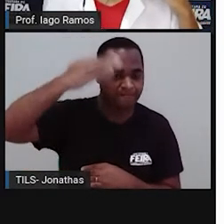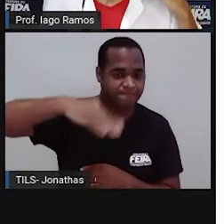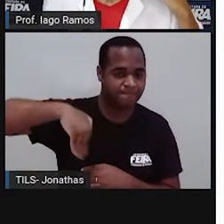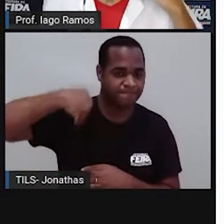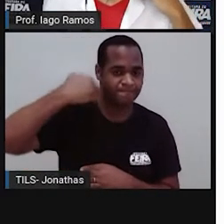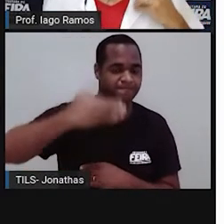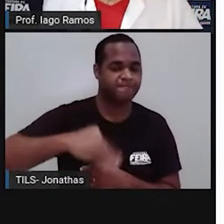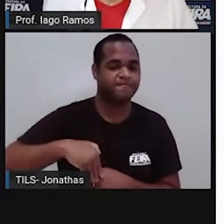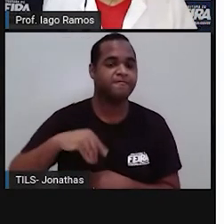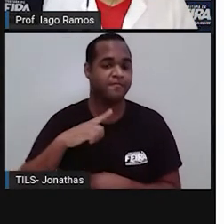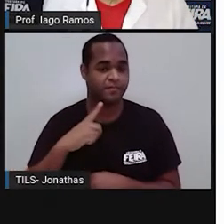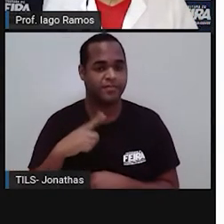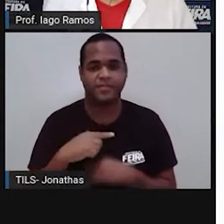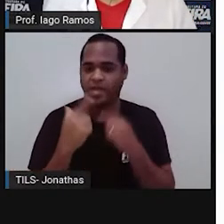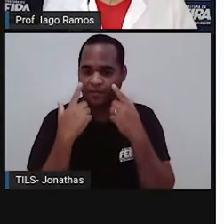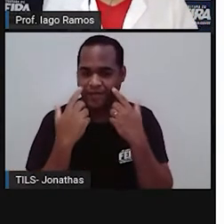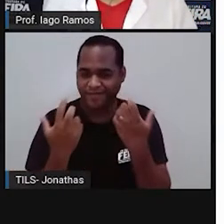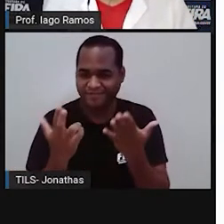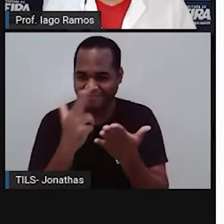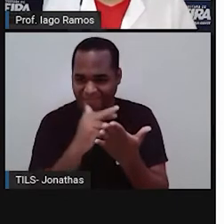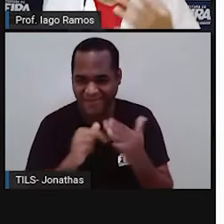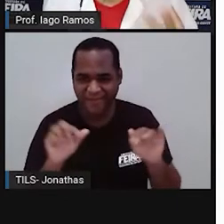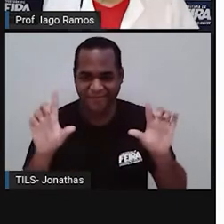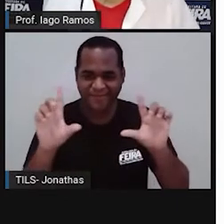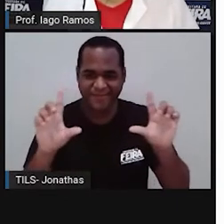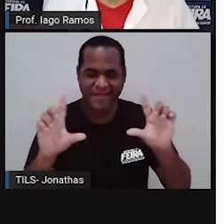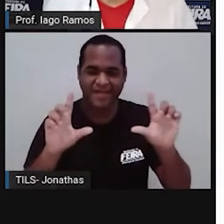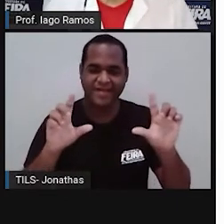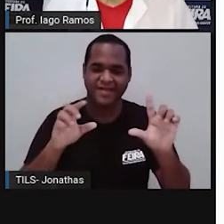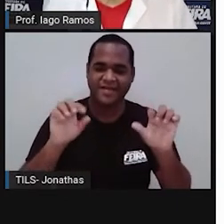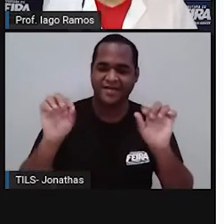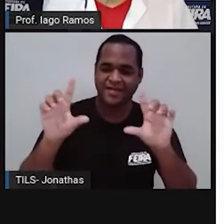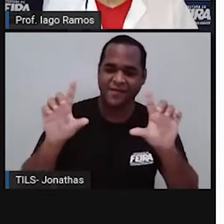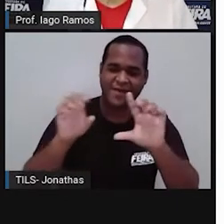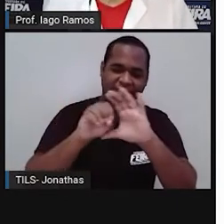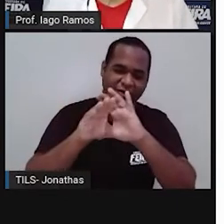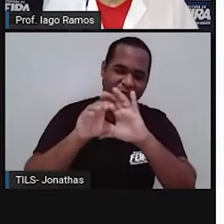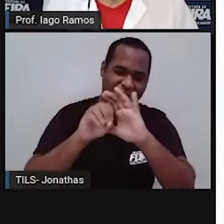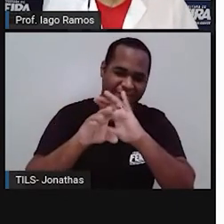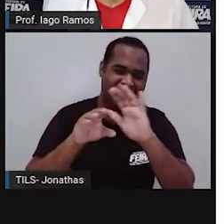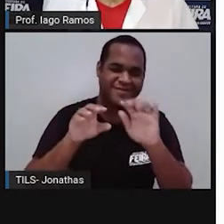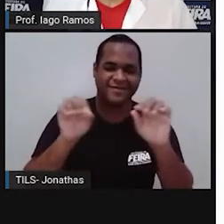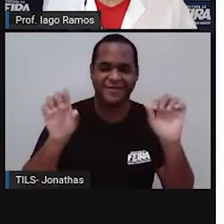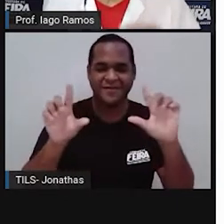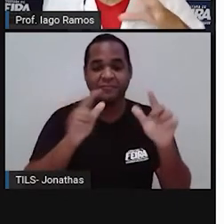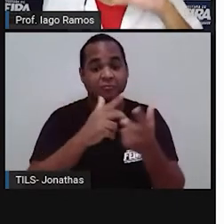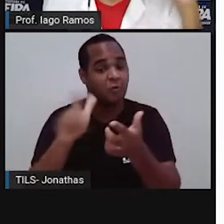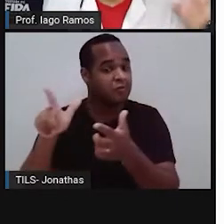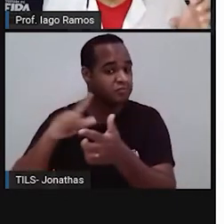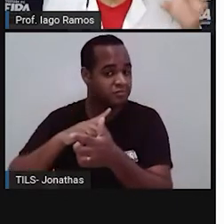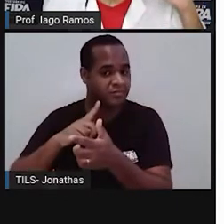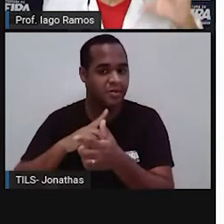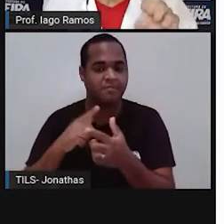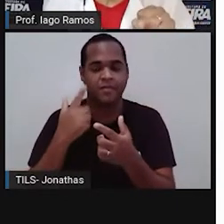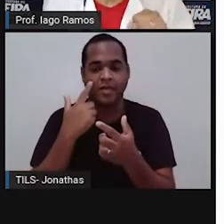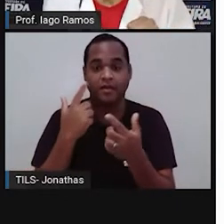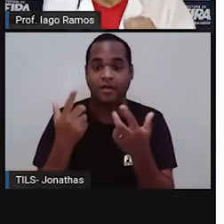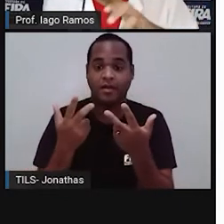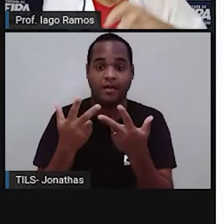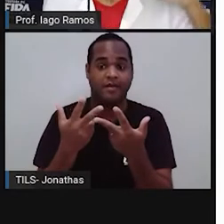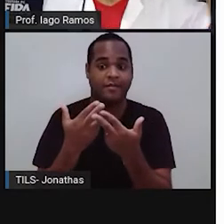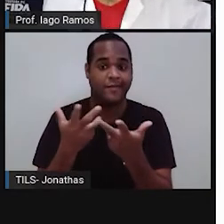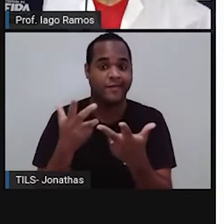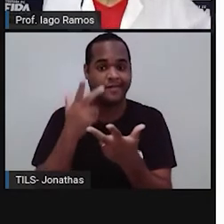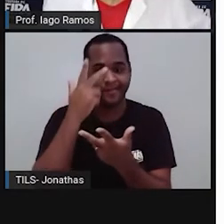múmias que aparecem em desenhos animados, que podem aparecer em alguns filmes, né? Então, essa galera morria